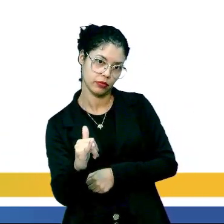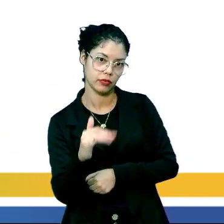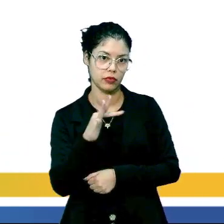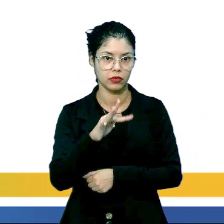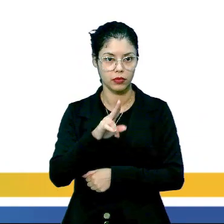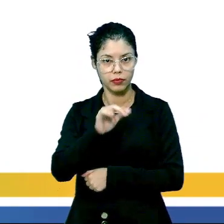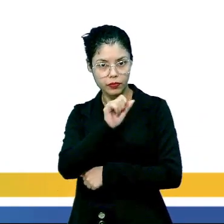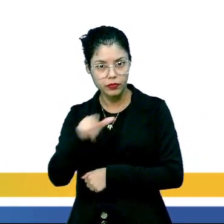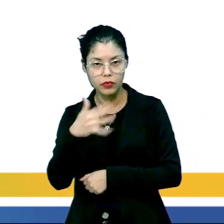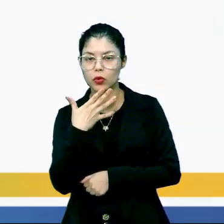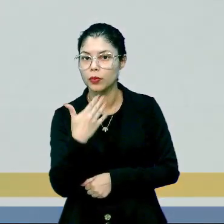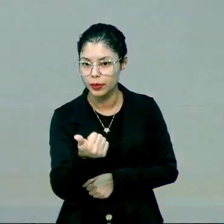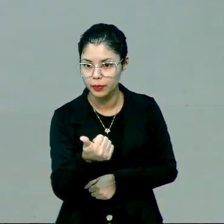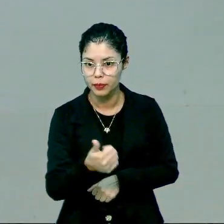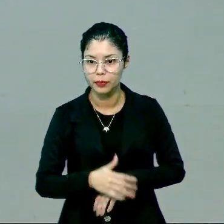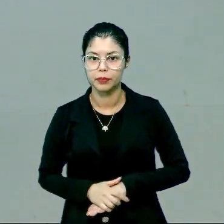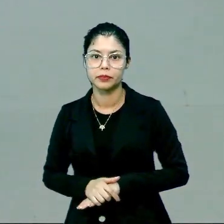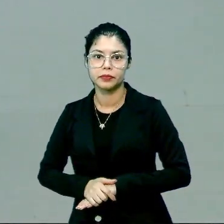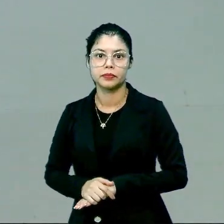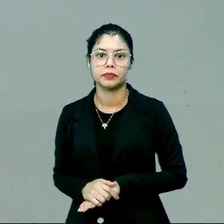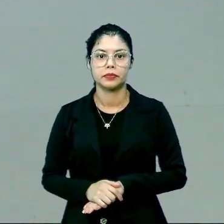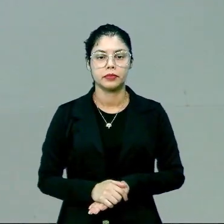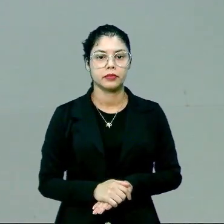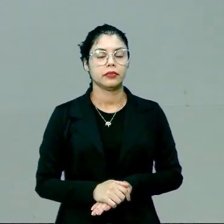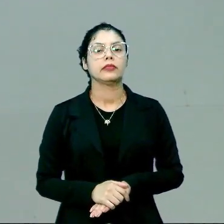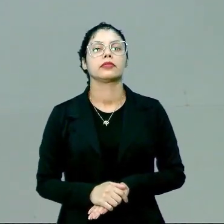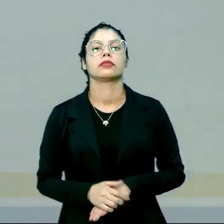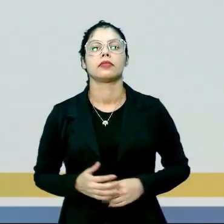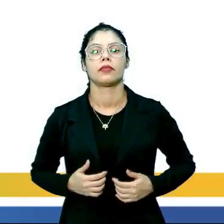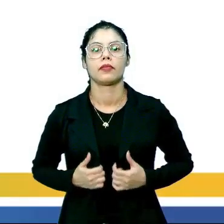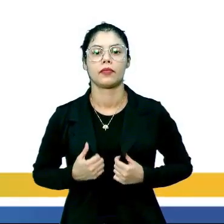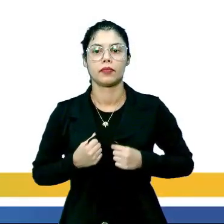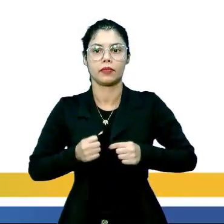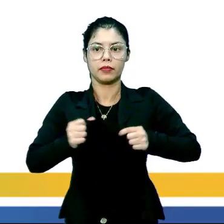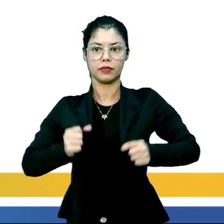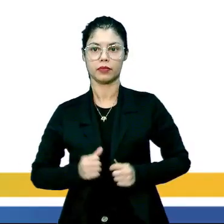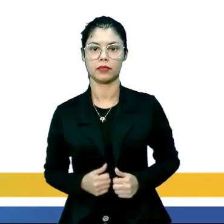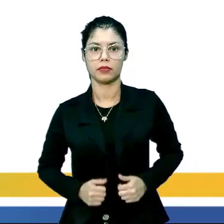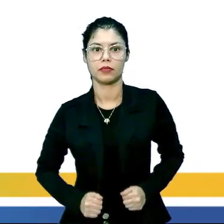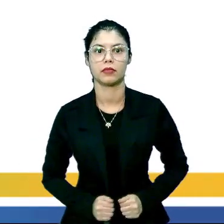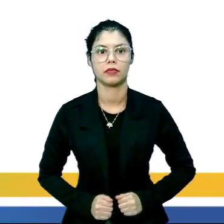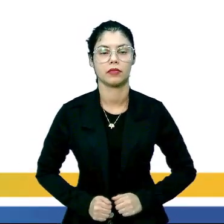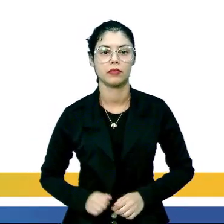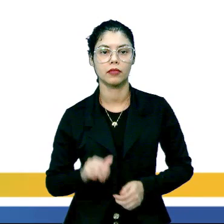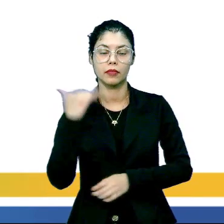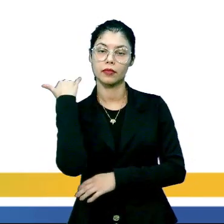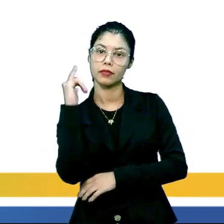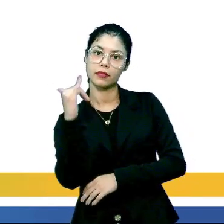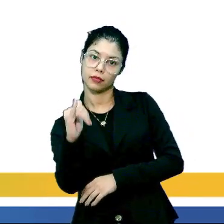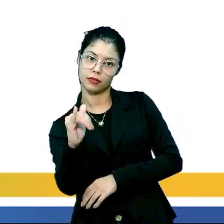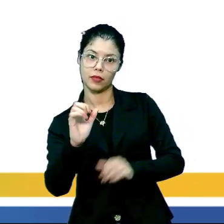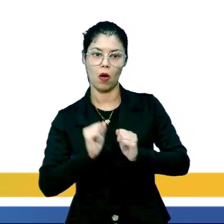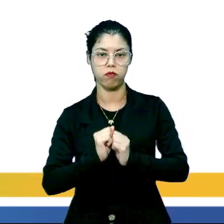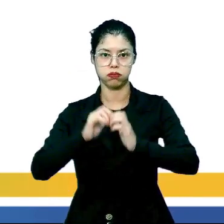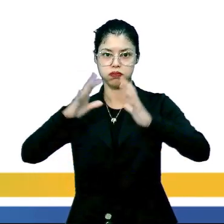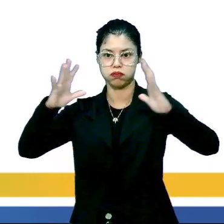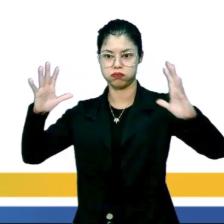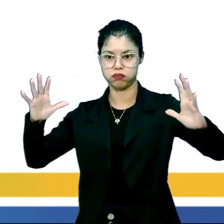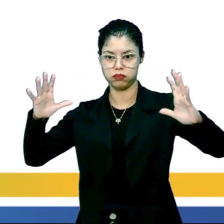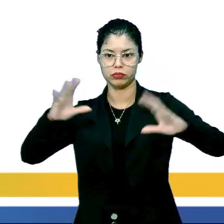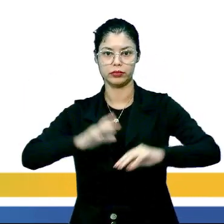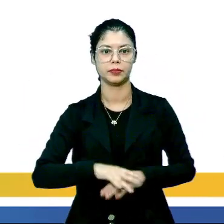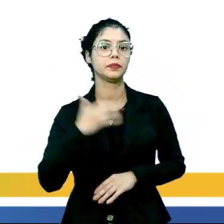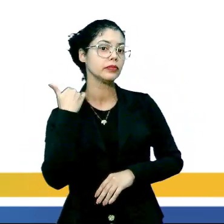Fusão. Tudo bem? Bom, então vamos lá, vamos seguir. Olha só aí na tela agora, nós vamos falar um pouquinho sobre energia nuclear.